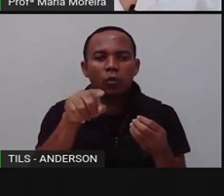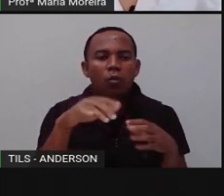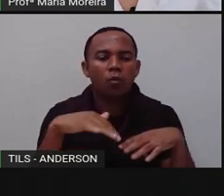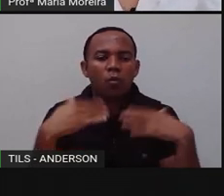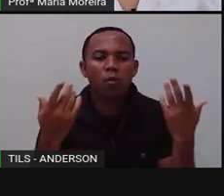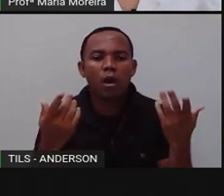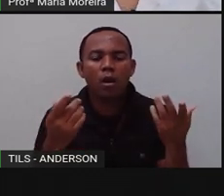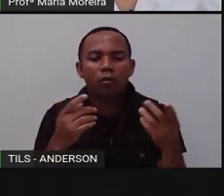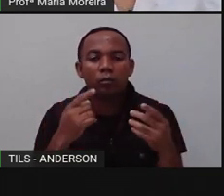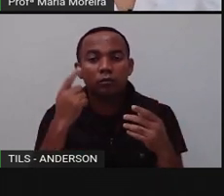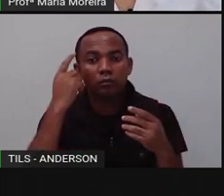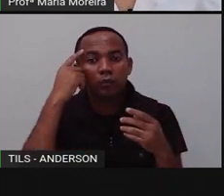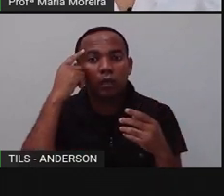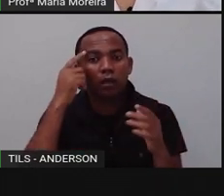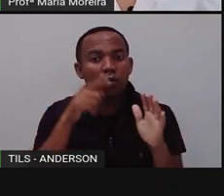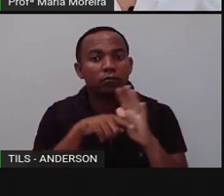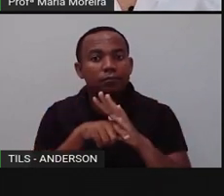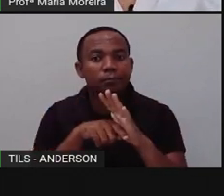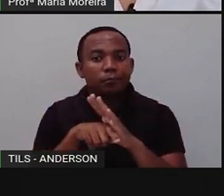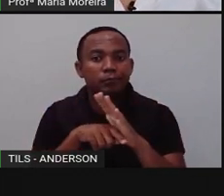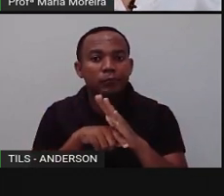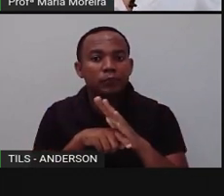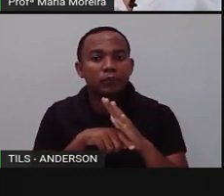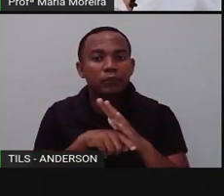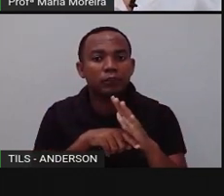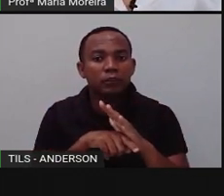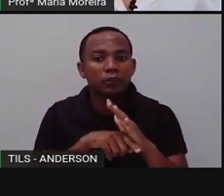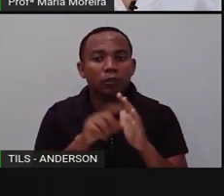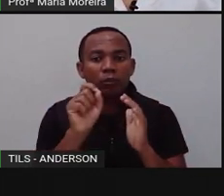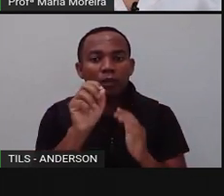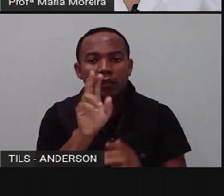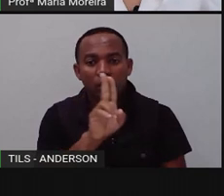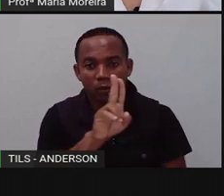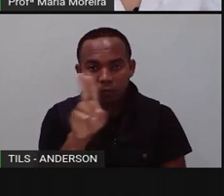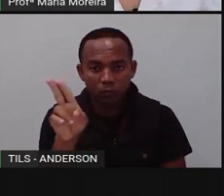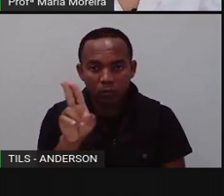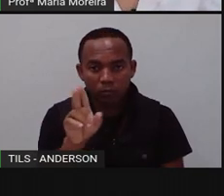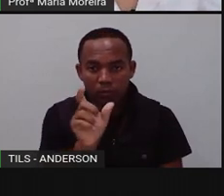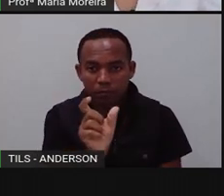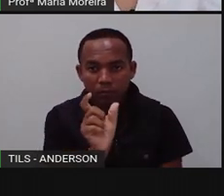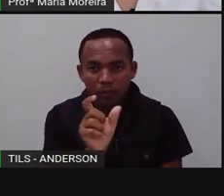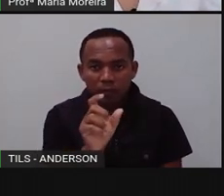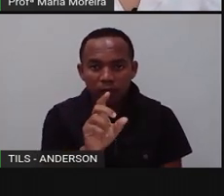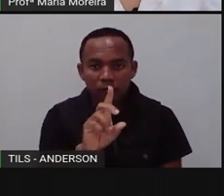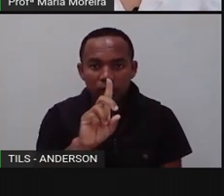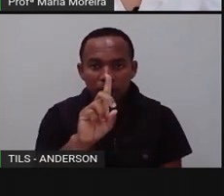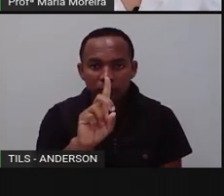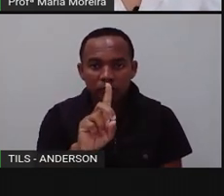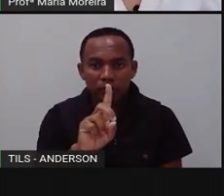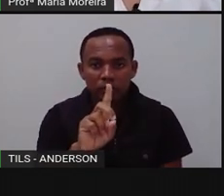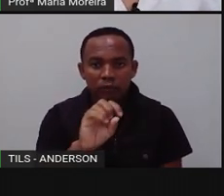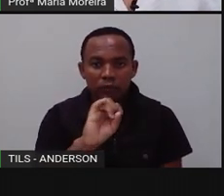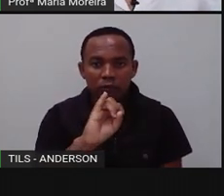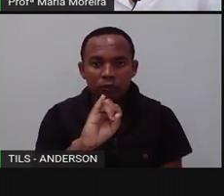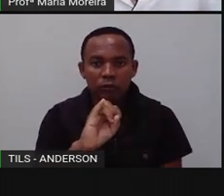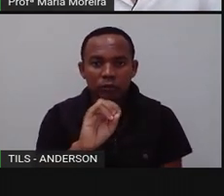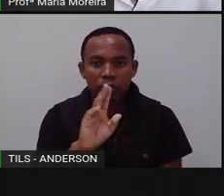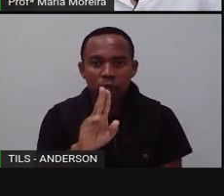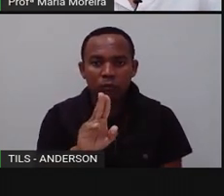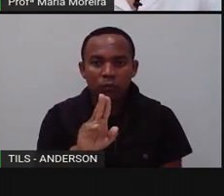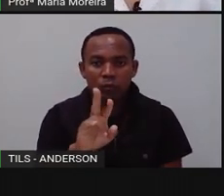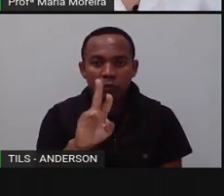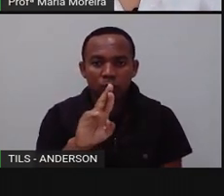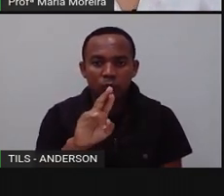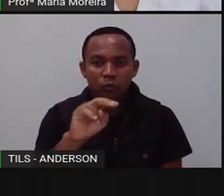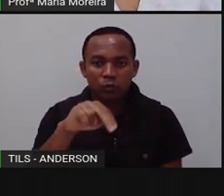descobriu o que é diurno. E ele vai dizer se sua descoberta está correta ou não. Bom, ele